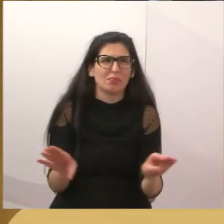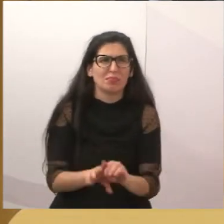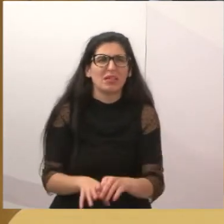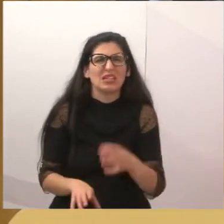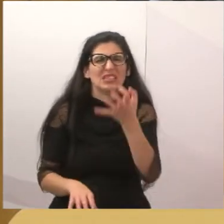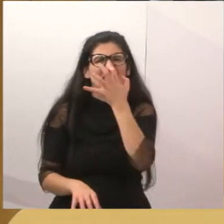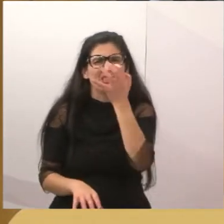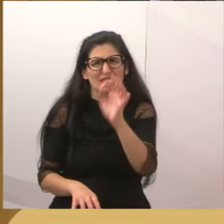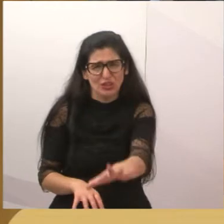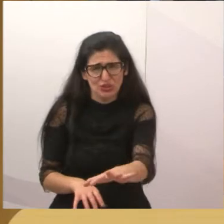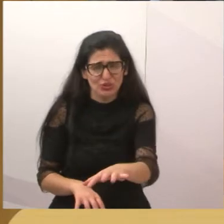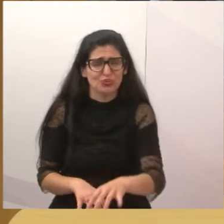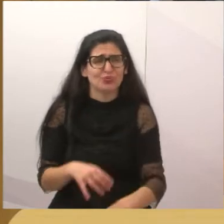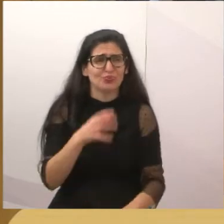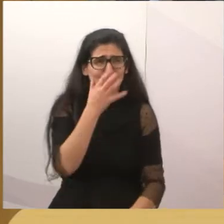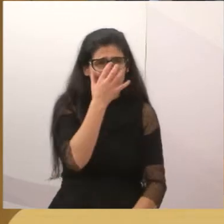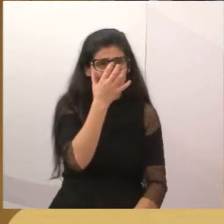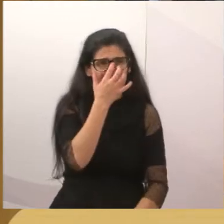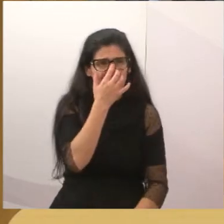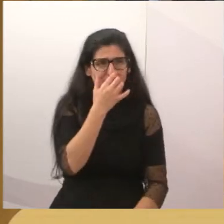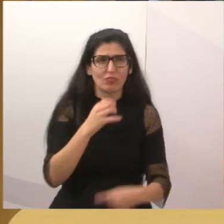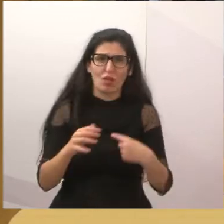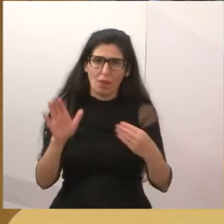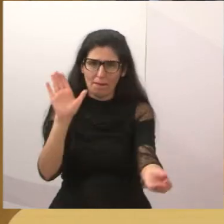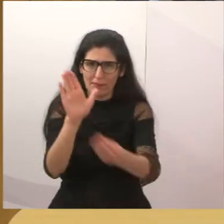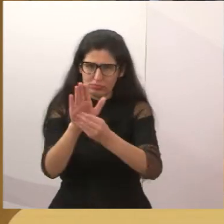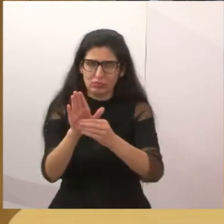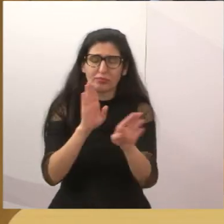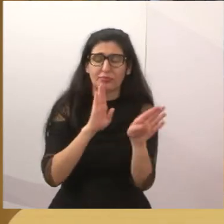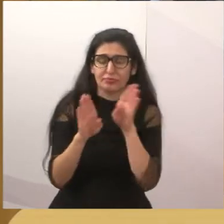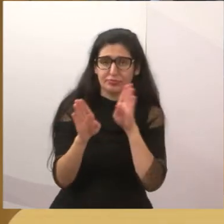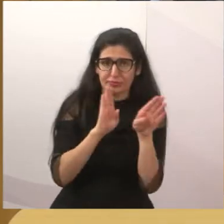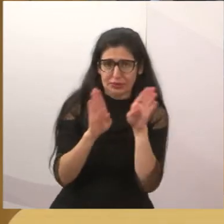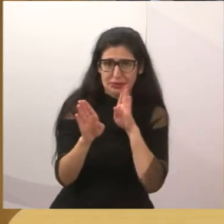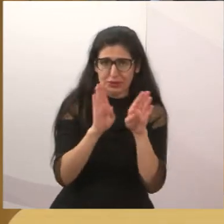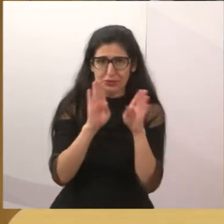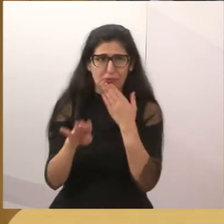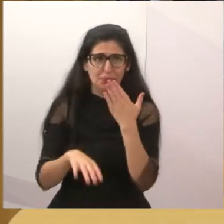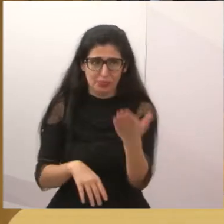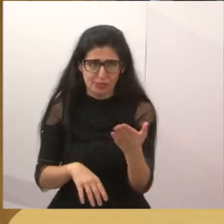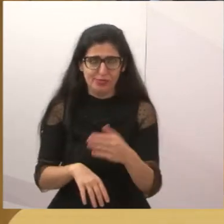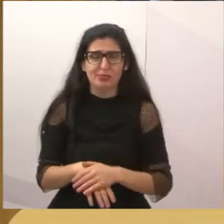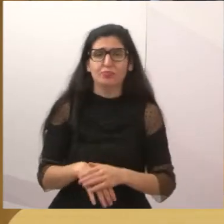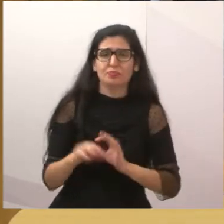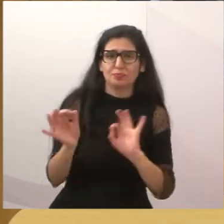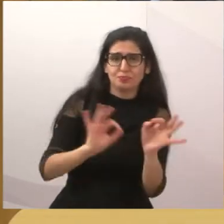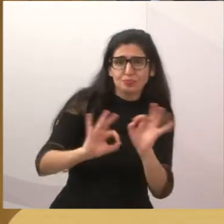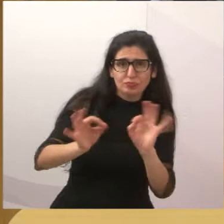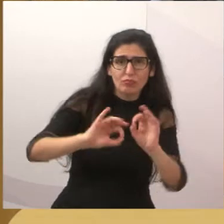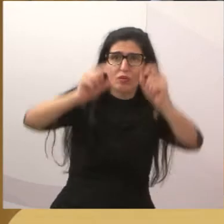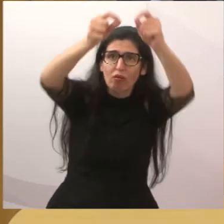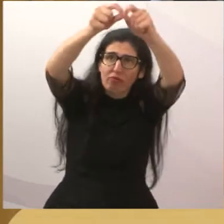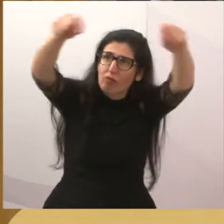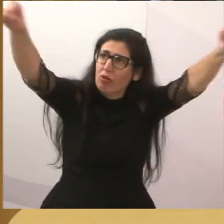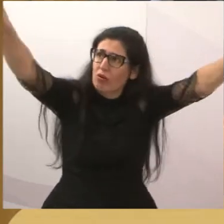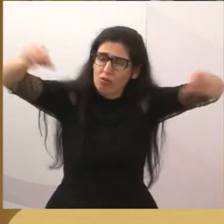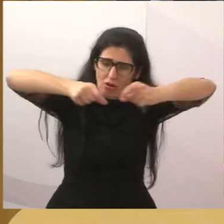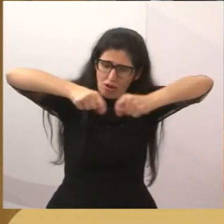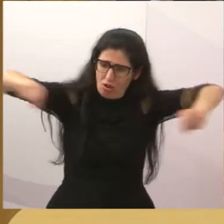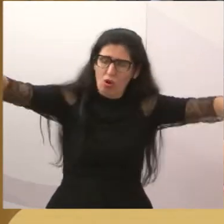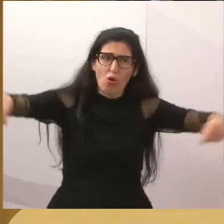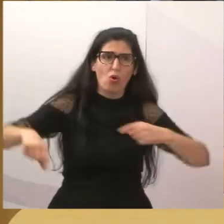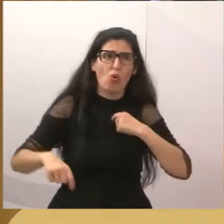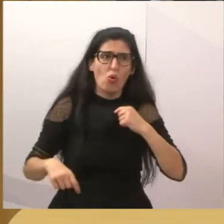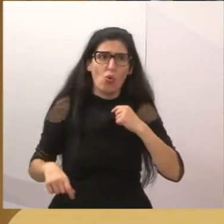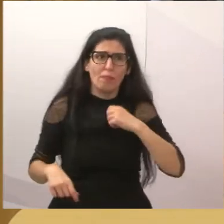acumular. E eu postei no Face pedindo que fosse feita a manutenção desses varais. Porque eu não sei quem